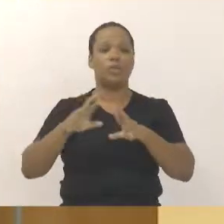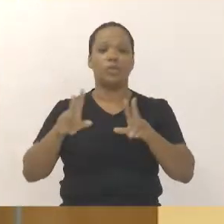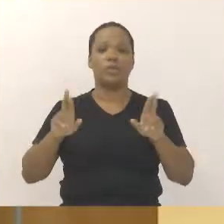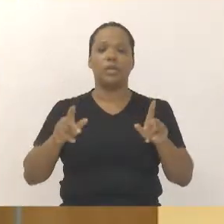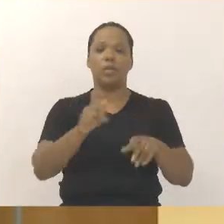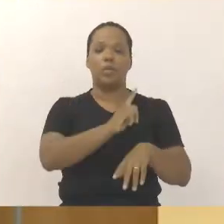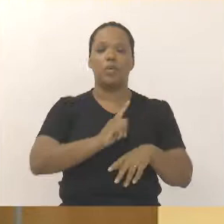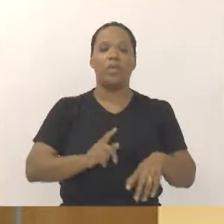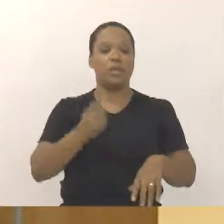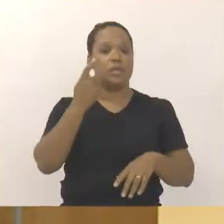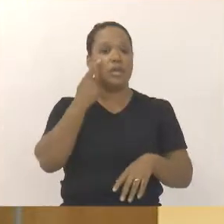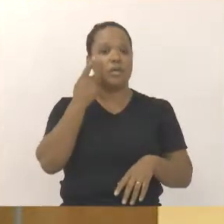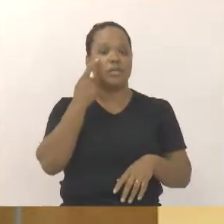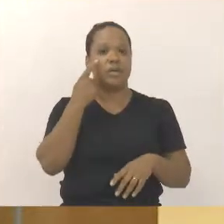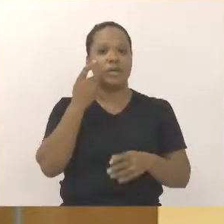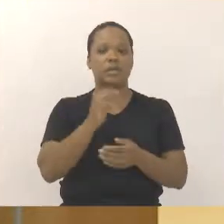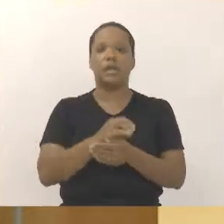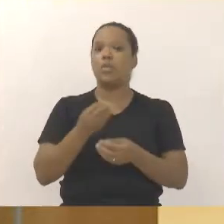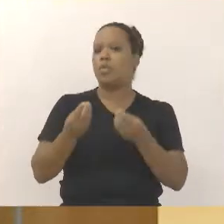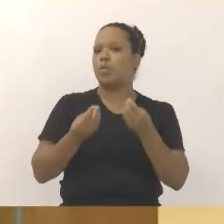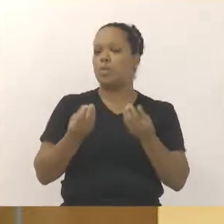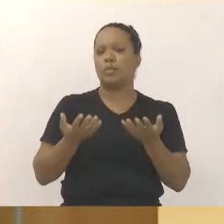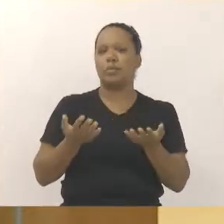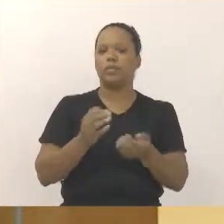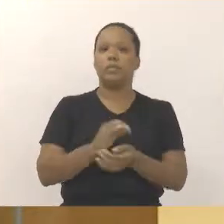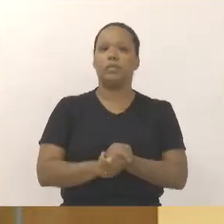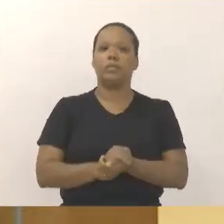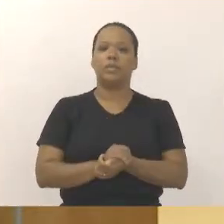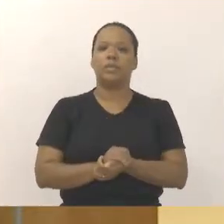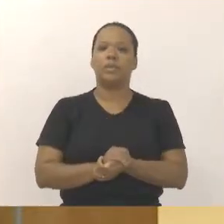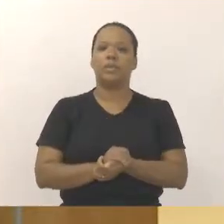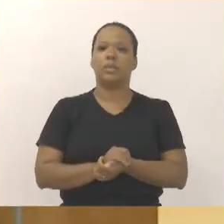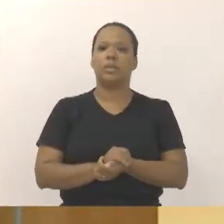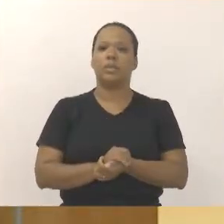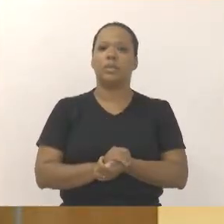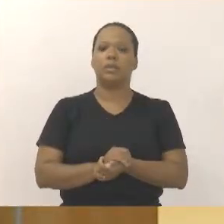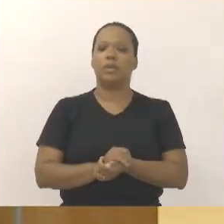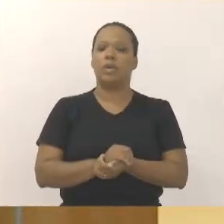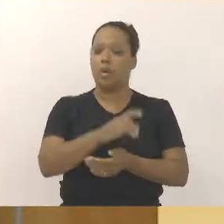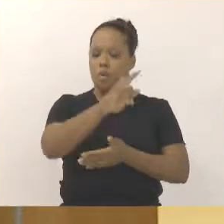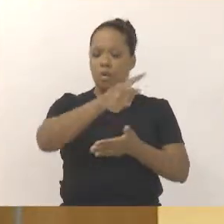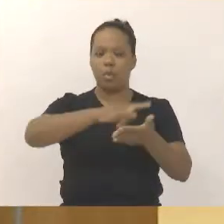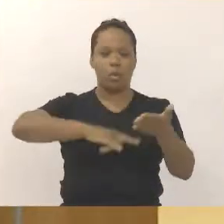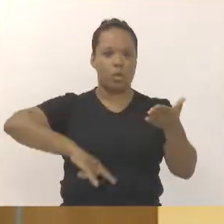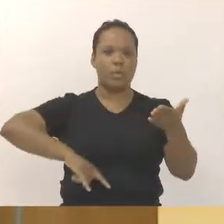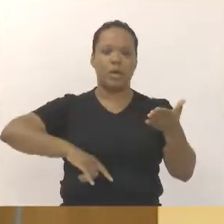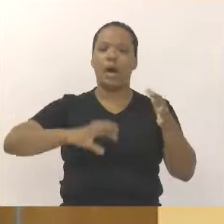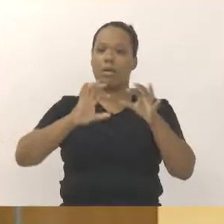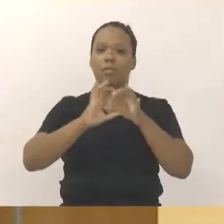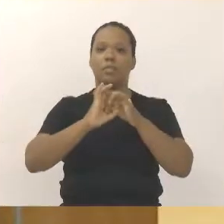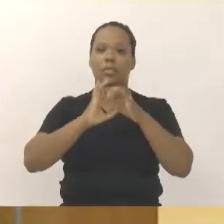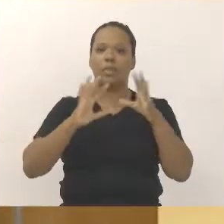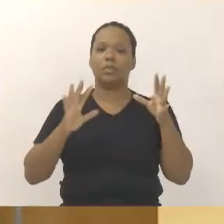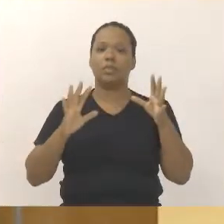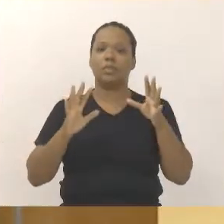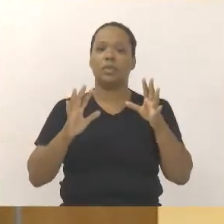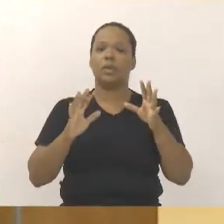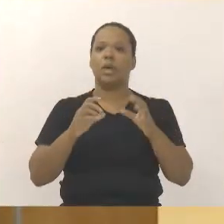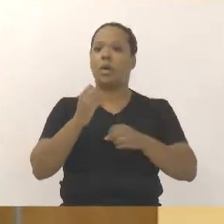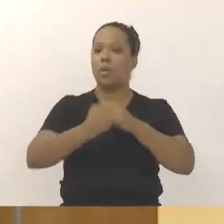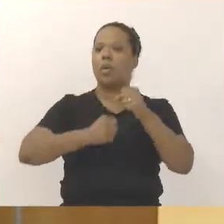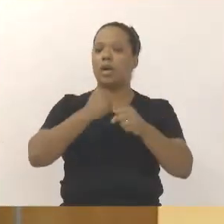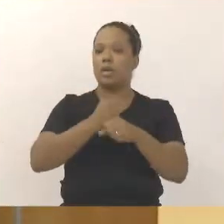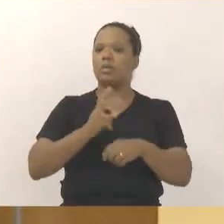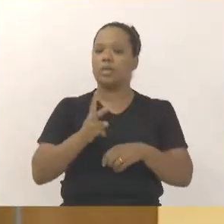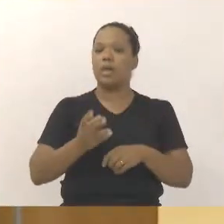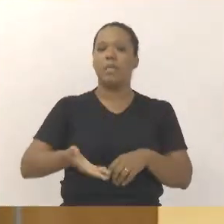governo está avaliando o que se vai fazer para poder cumprir o que está no contrato, que é a permissão de um reajuste todos os